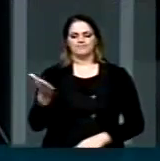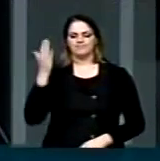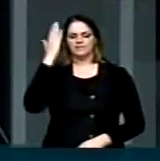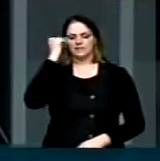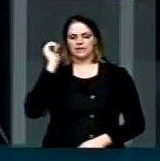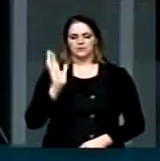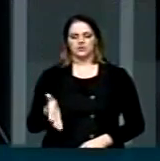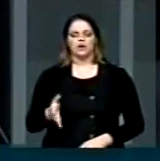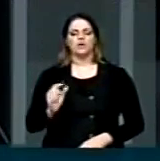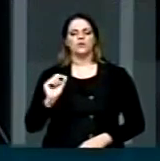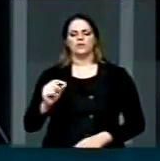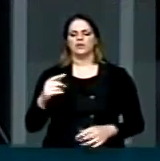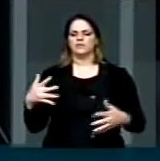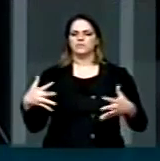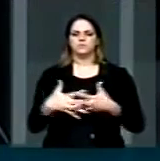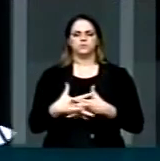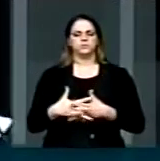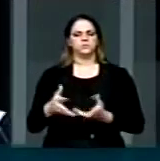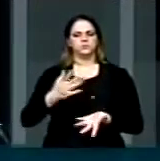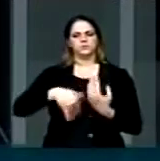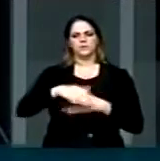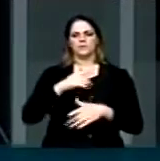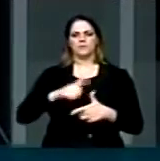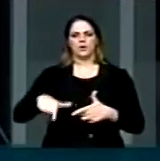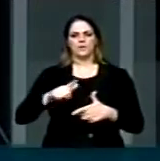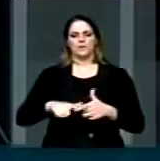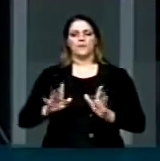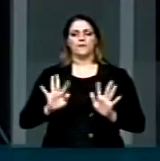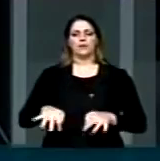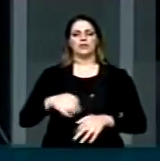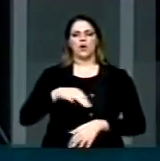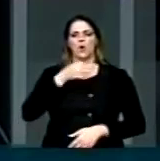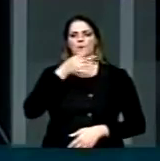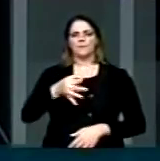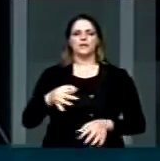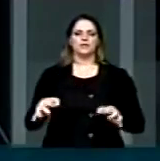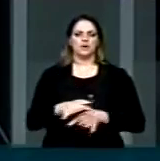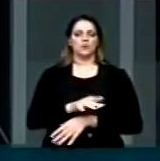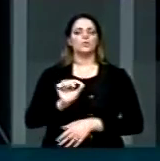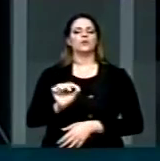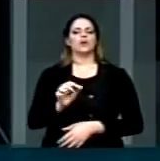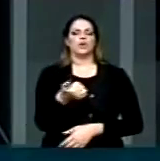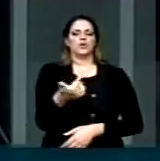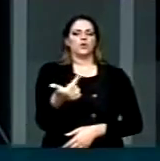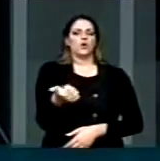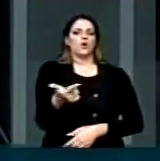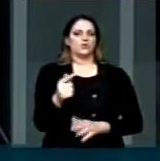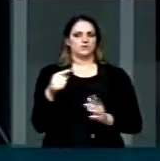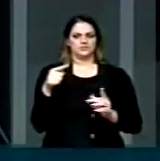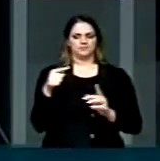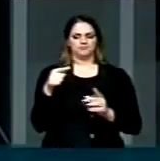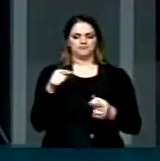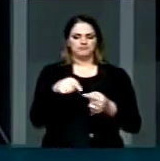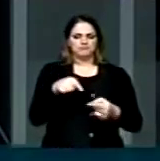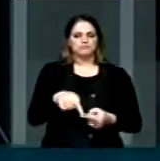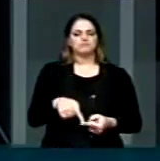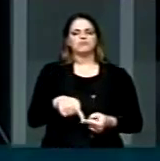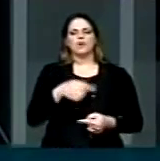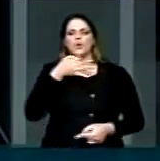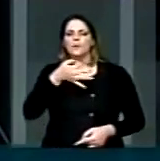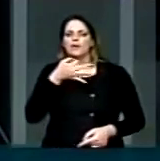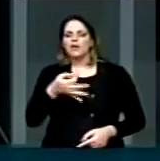sabem, realmente é um caos. A gente finaliza sugerindo, apontando, 12, aconselhando a 12